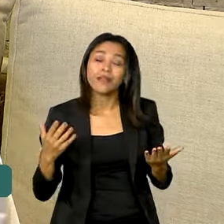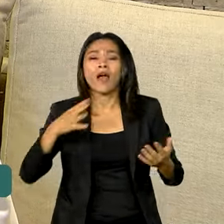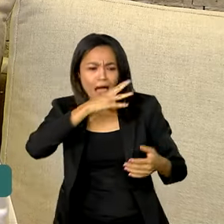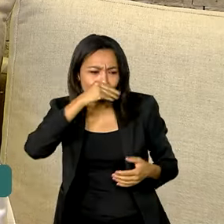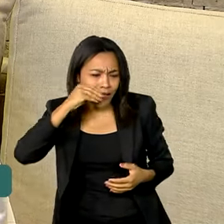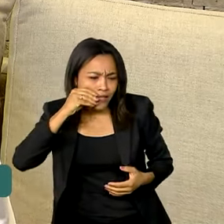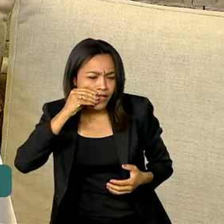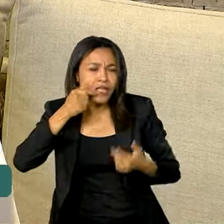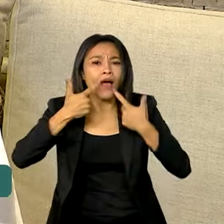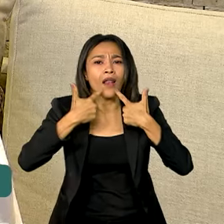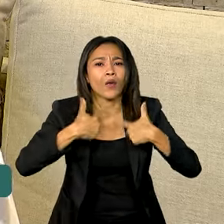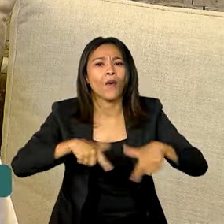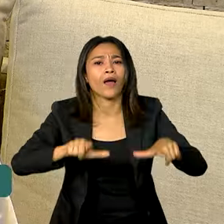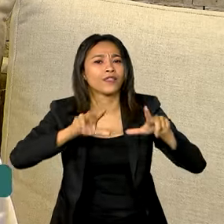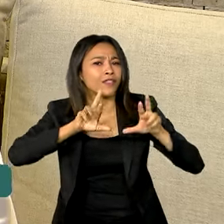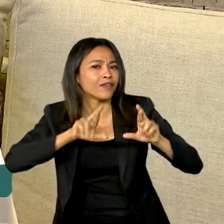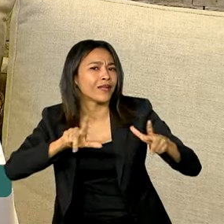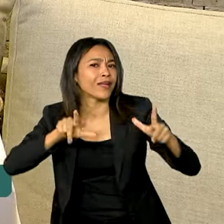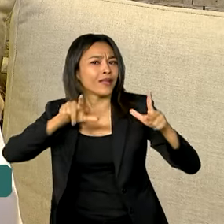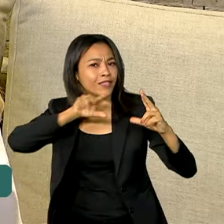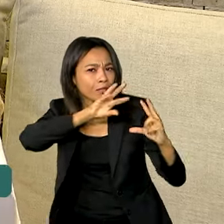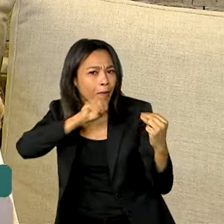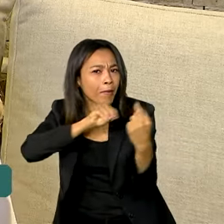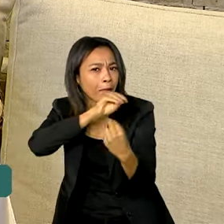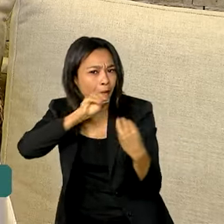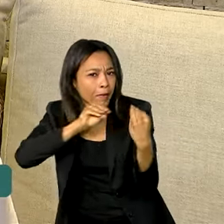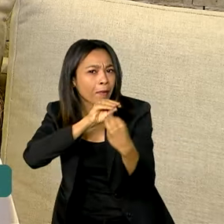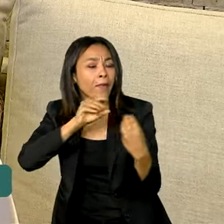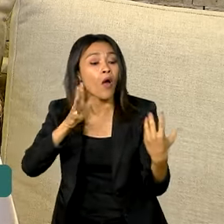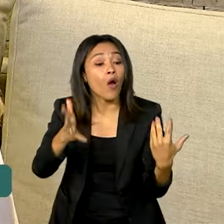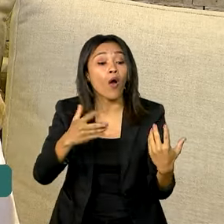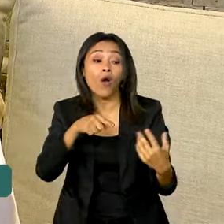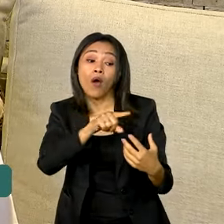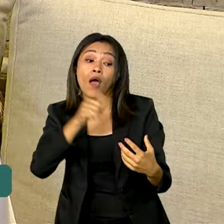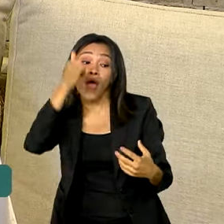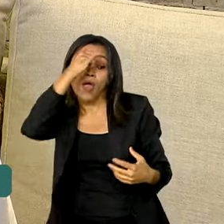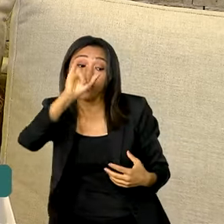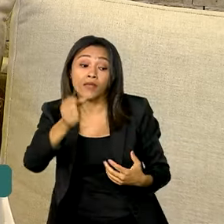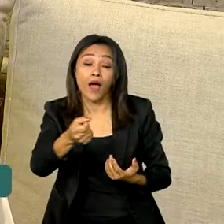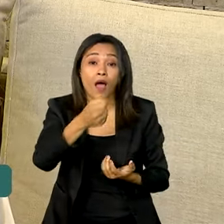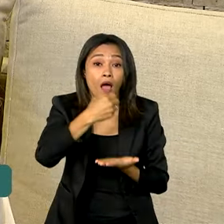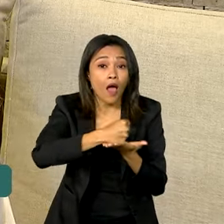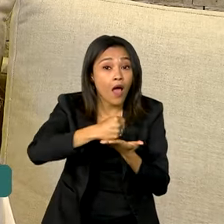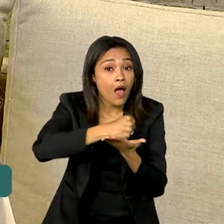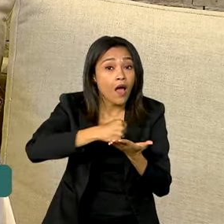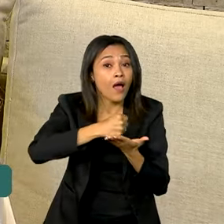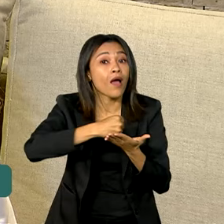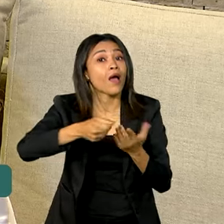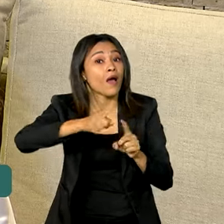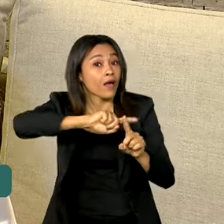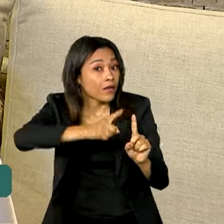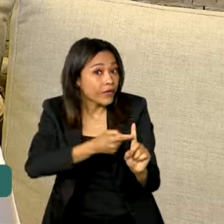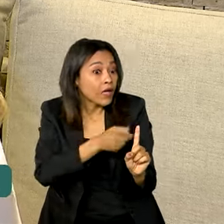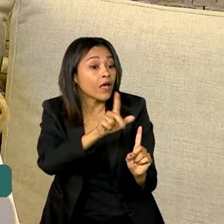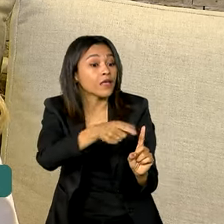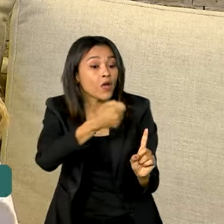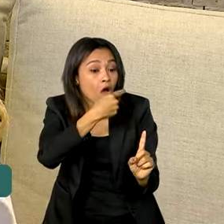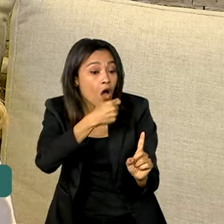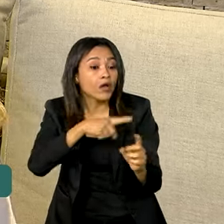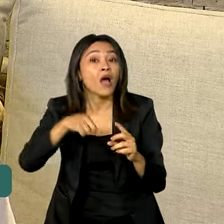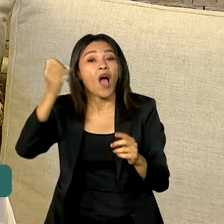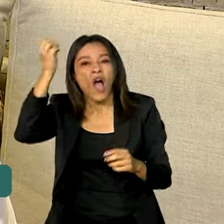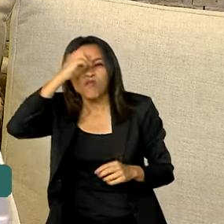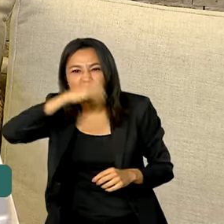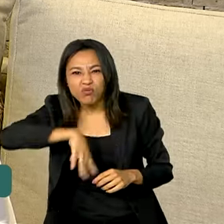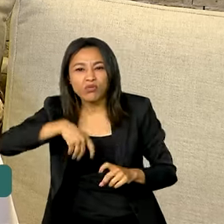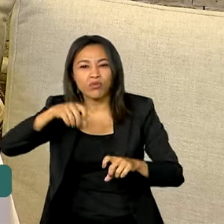a gente conversa já coisas, uma abordagem diferente sobre contracepção e até sobre abuso,